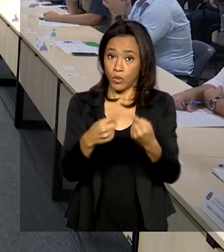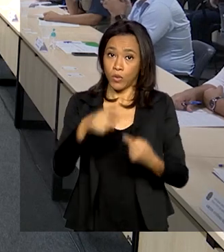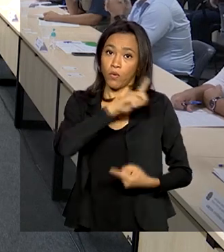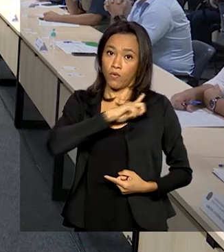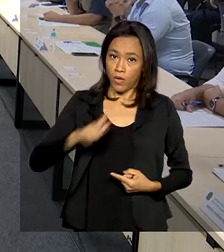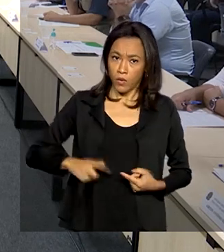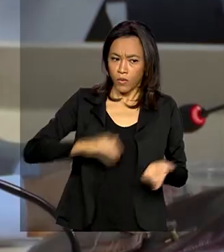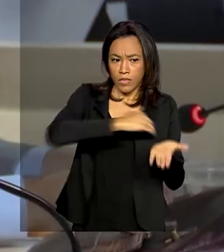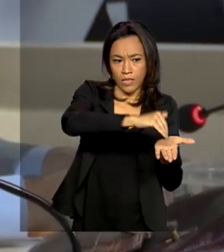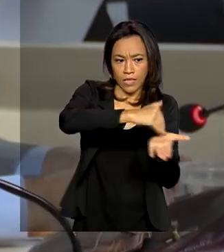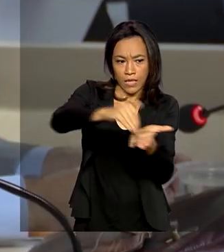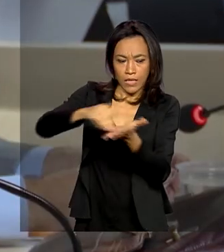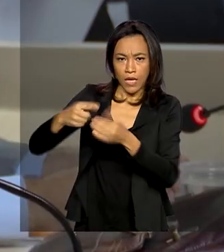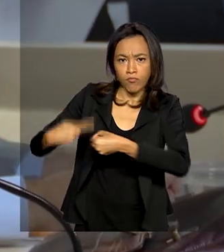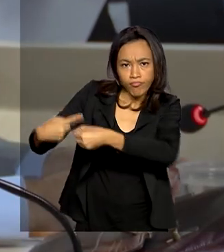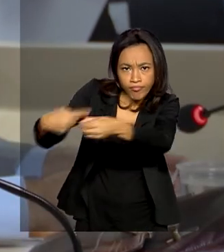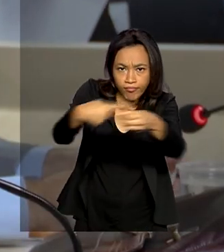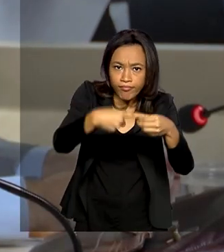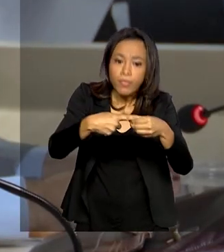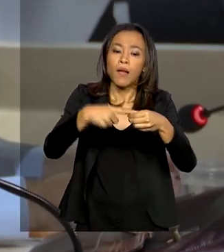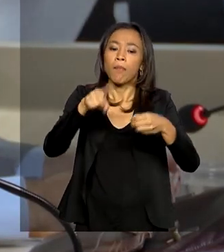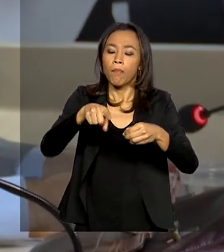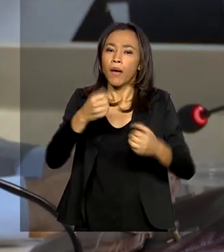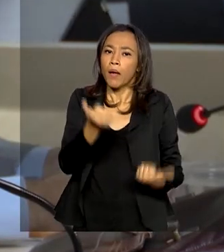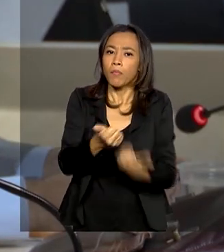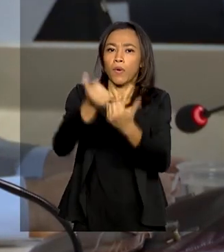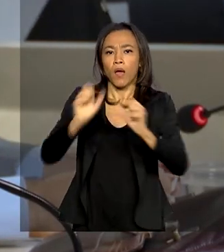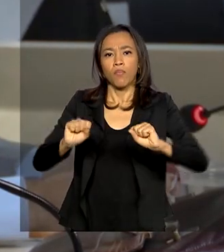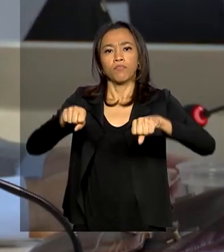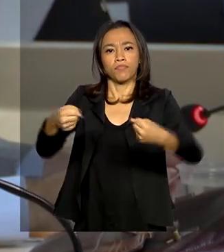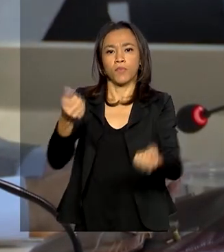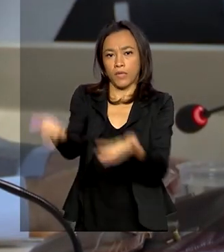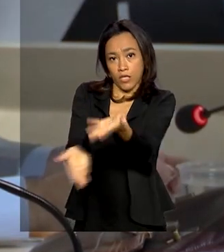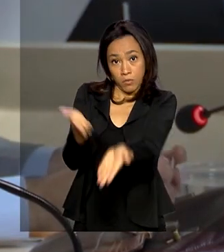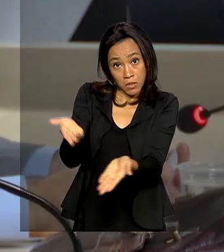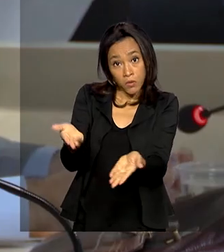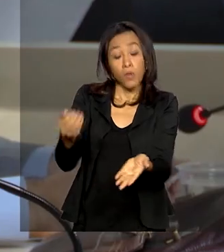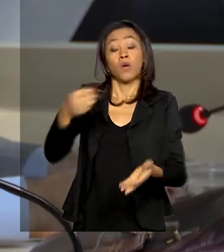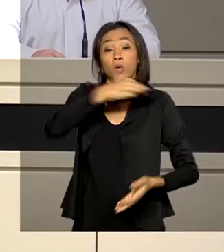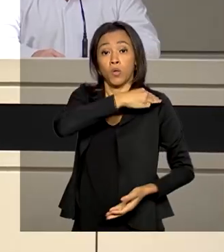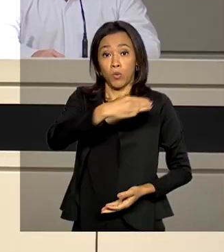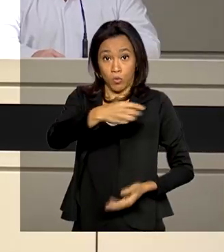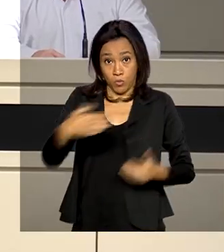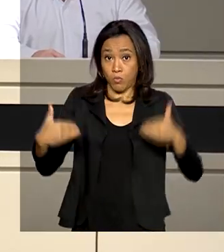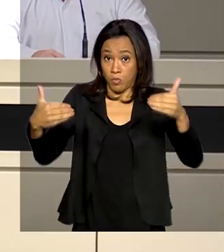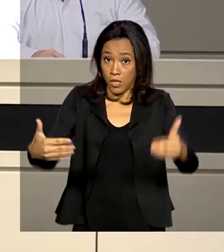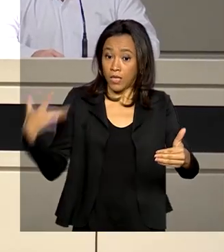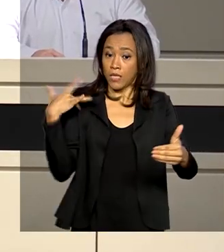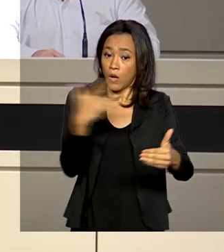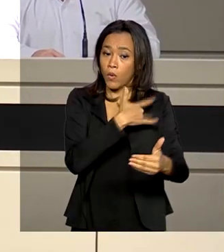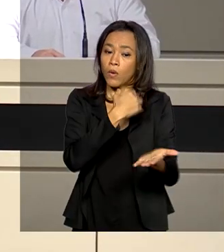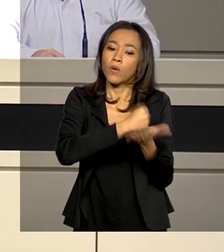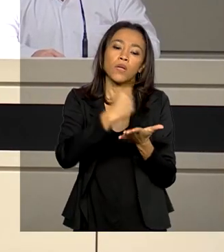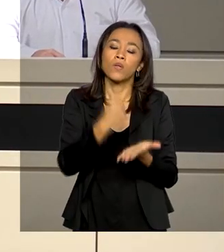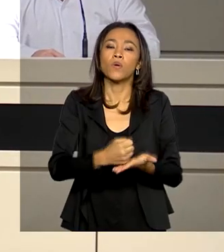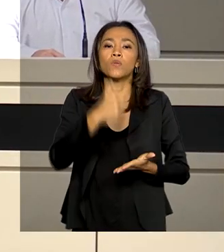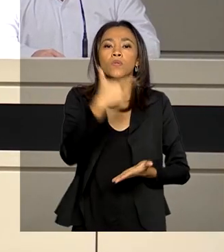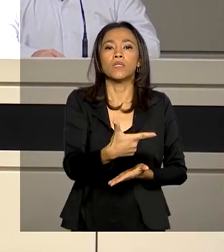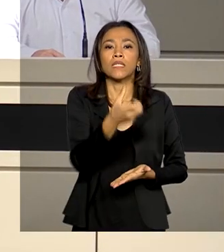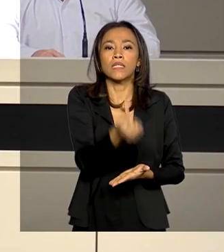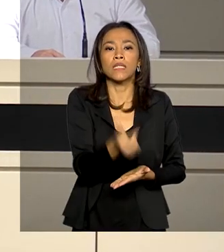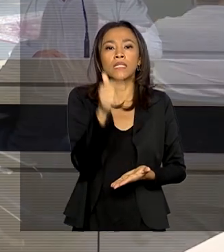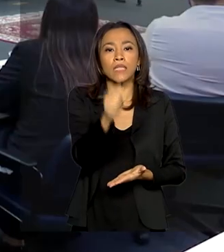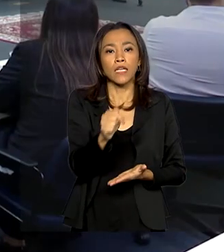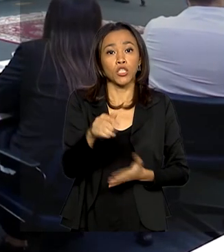secretários municipais. Para reforçar o atendimento no estado, o Ministério da Saúde contratou 267 profissionais,